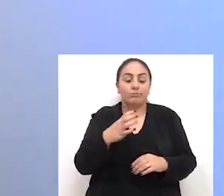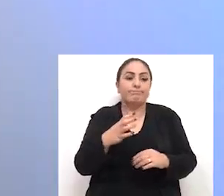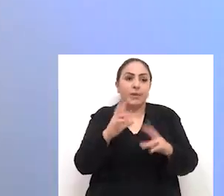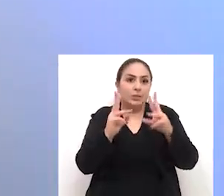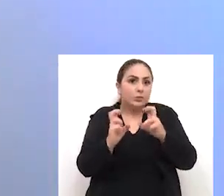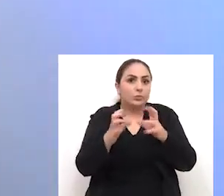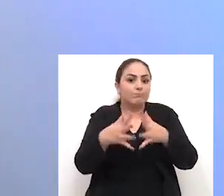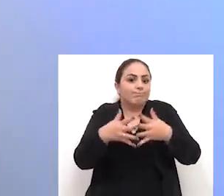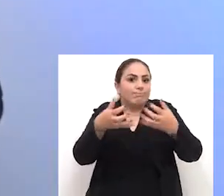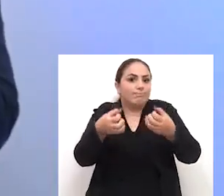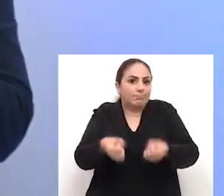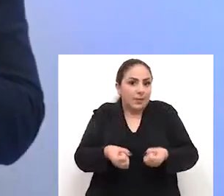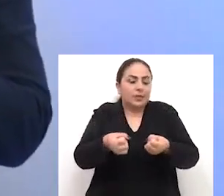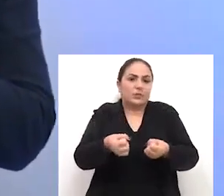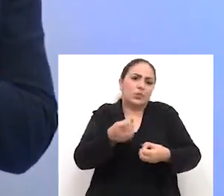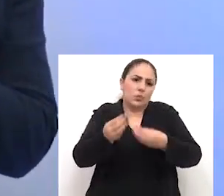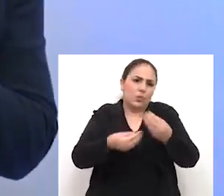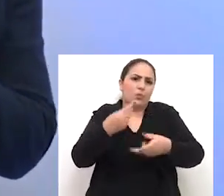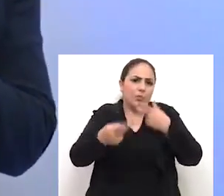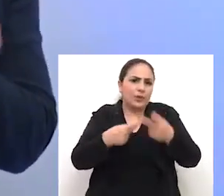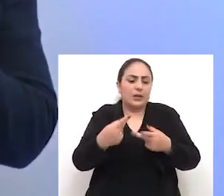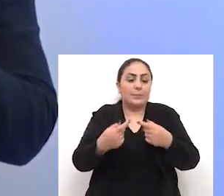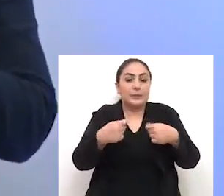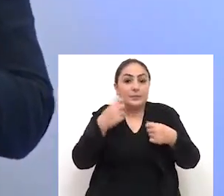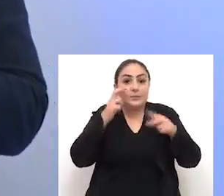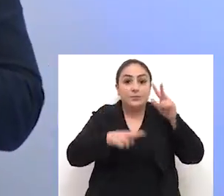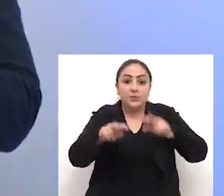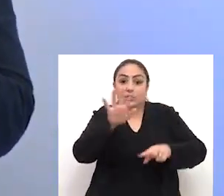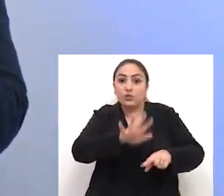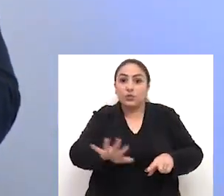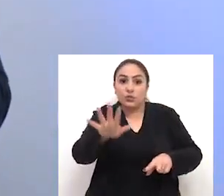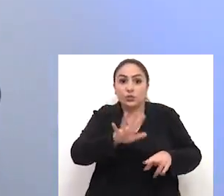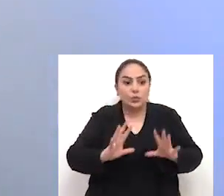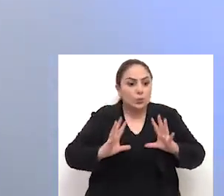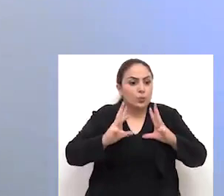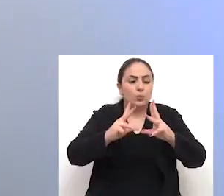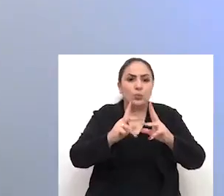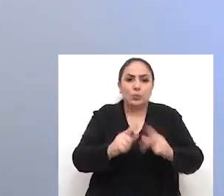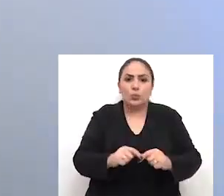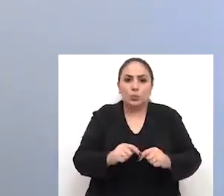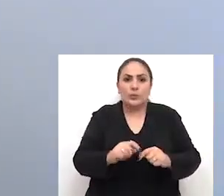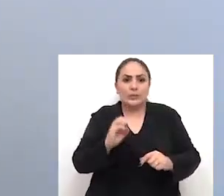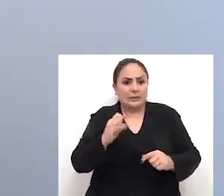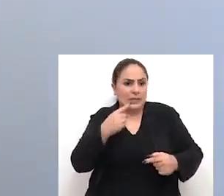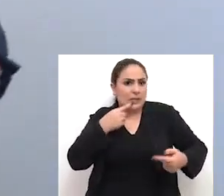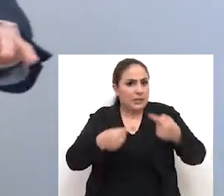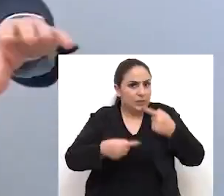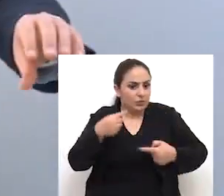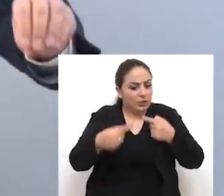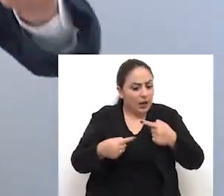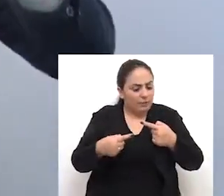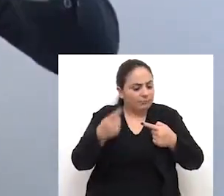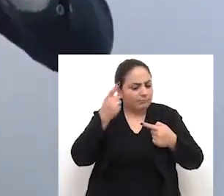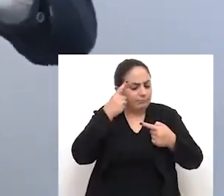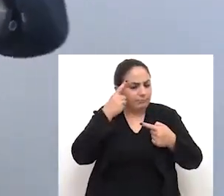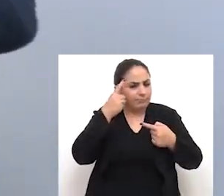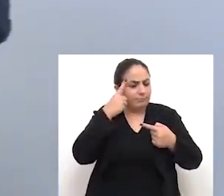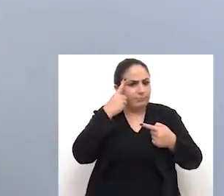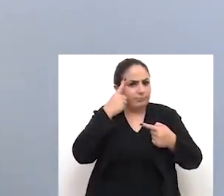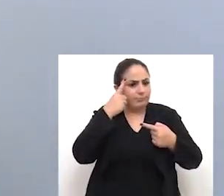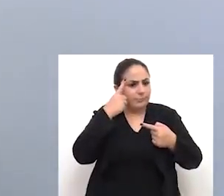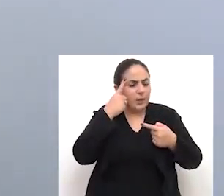tema complexo, e, como eu sempre tenho dito, ela tem que ser vista no todo, no conjunto. Quem quer criticar, pinça